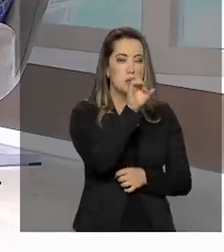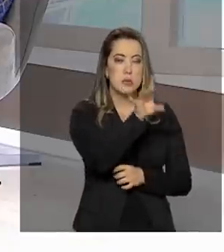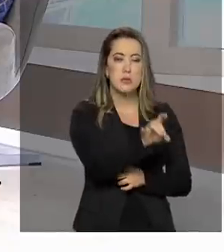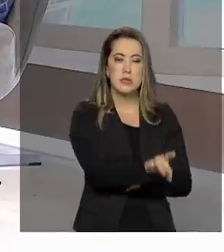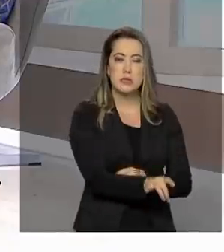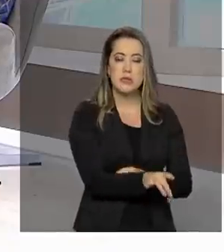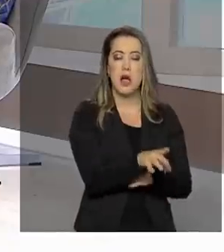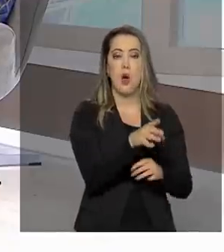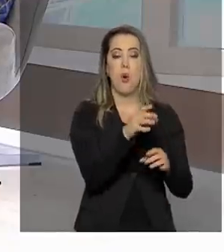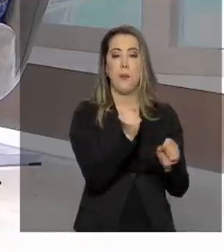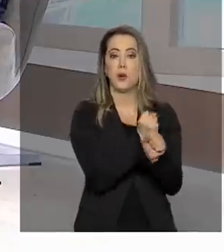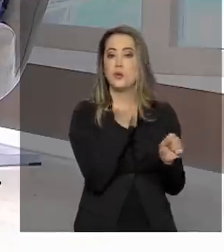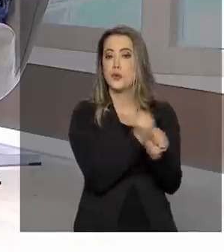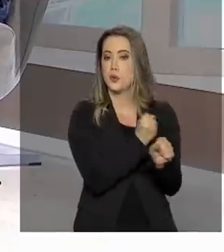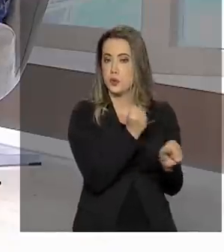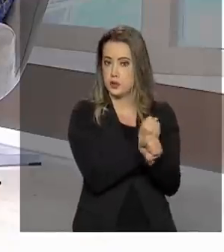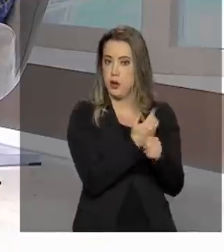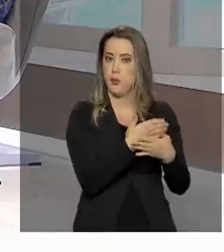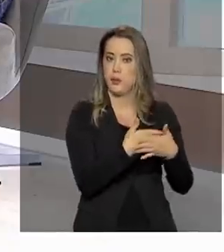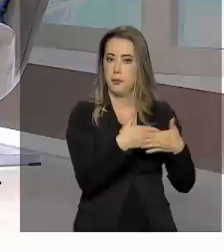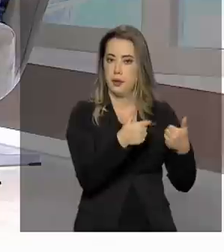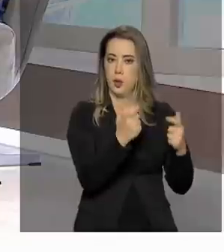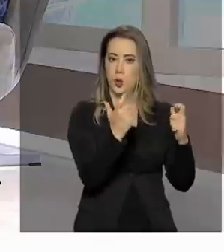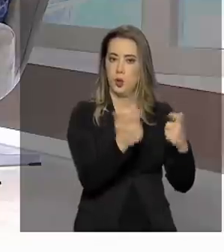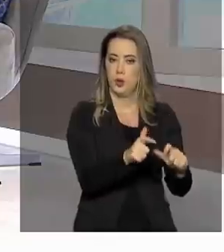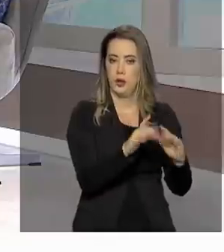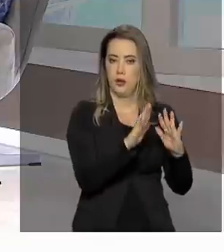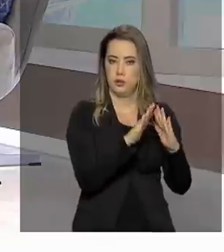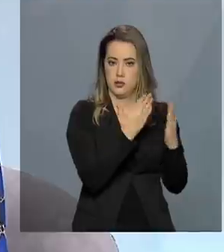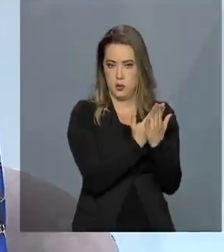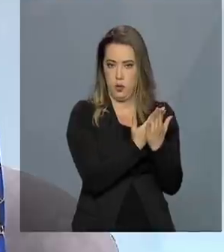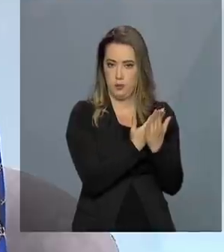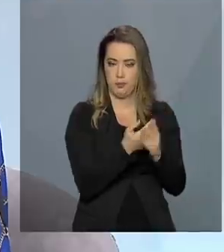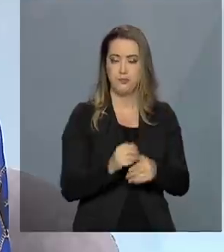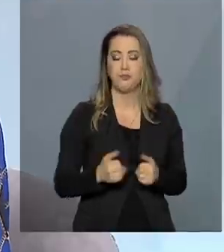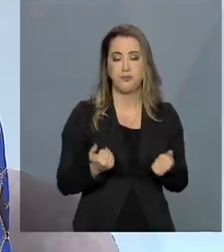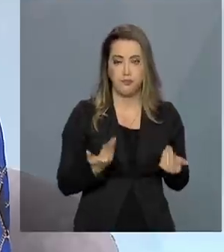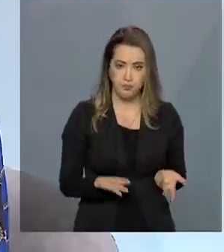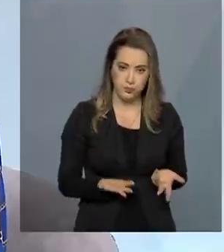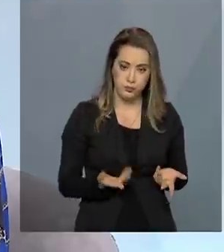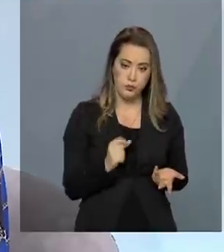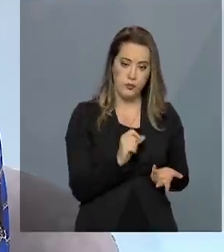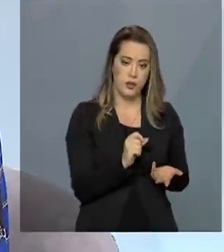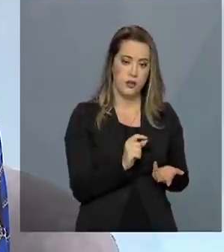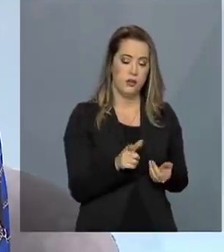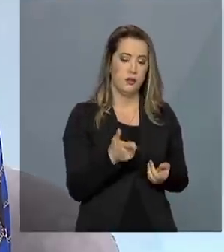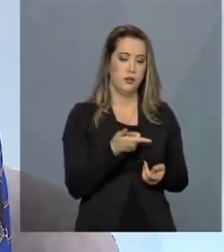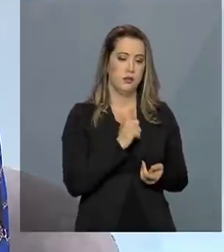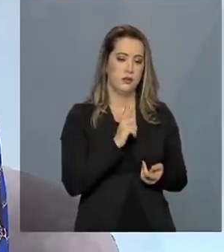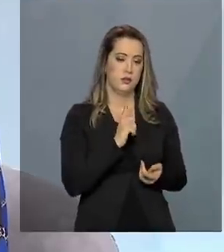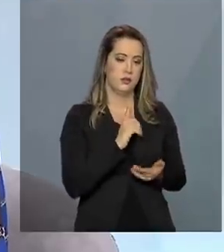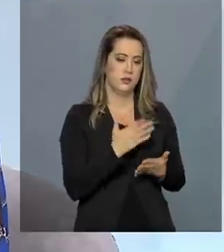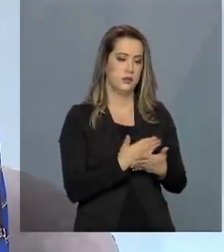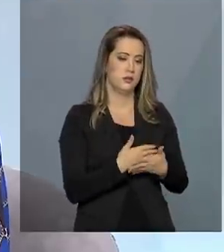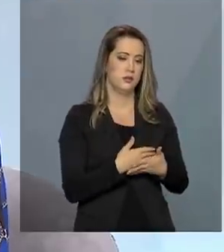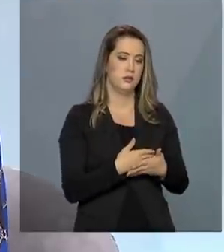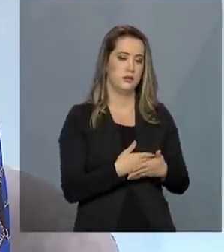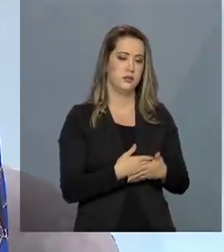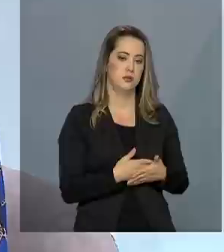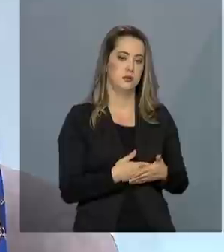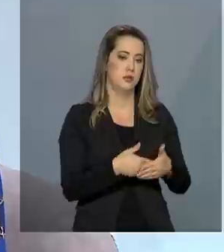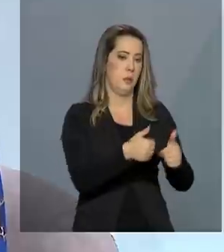redes. E com tudo isso, com esse aumento, vai haver uma melhora